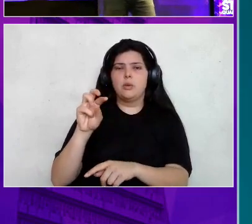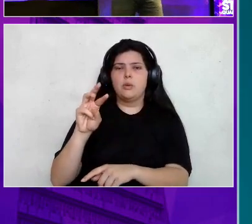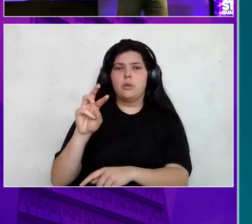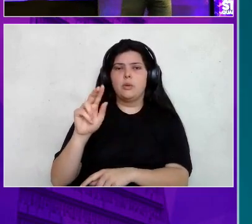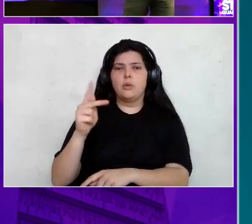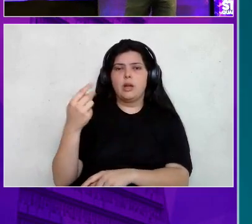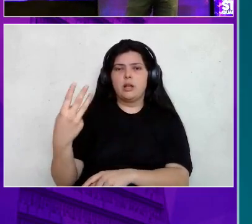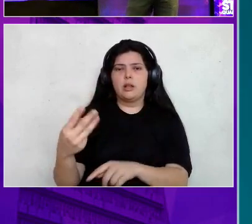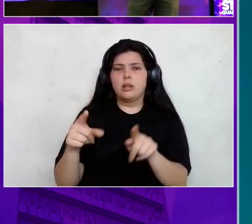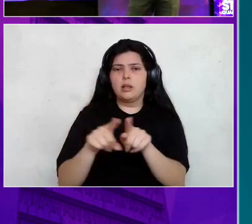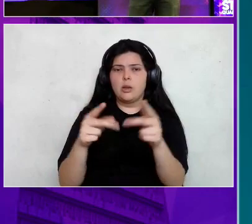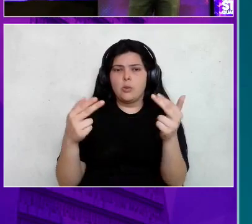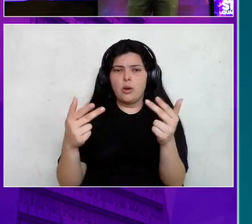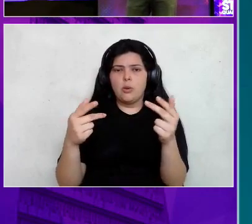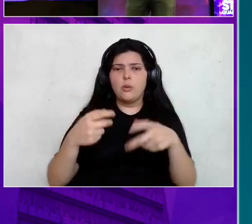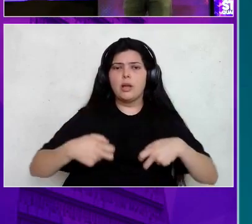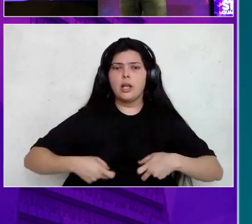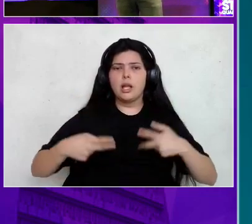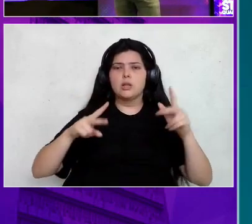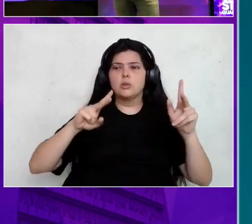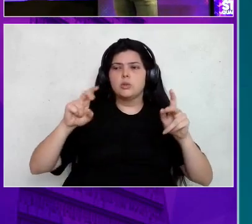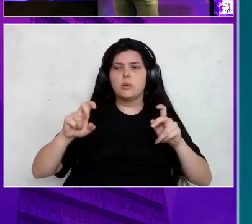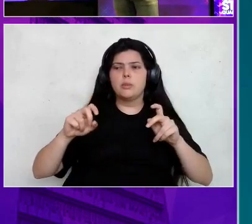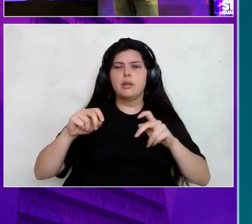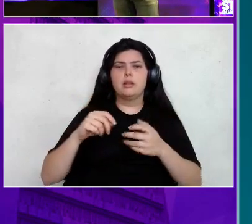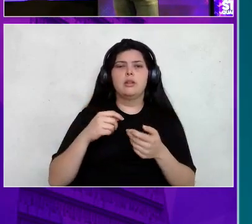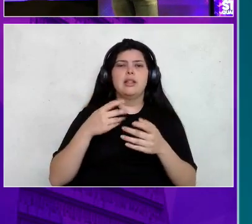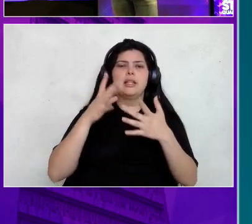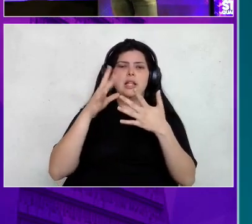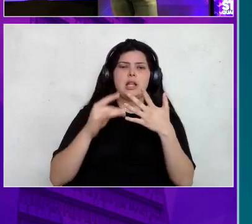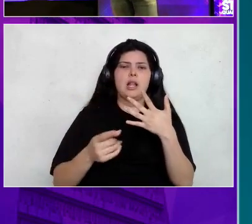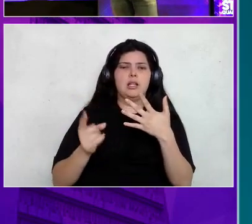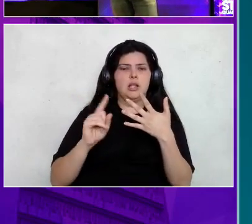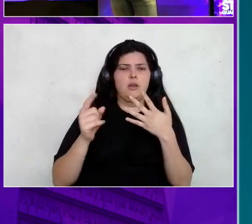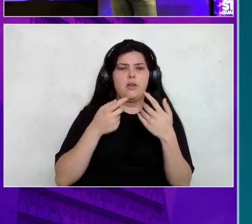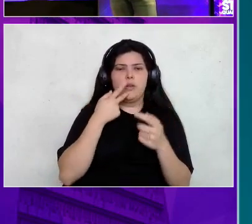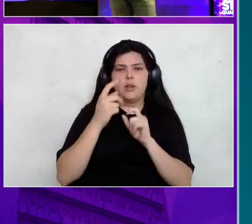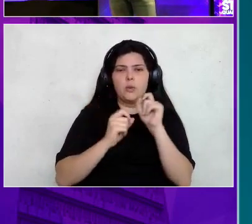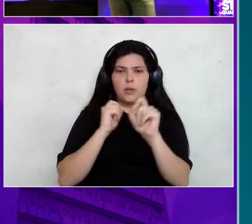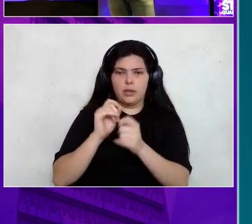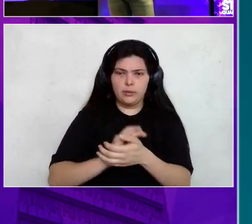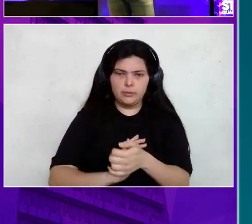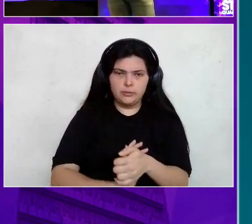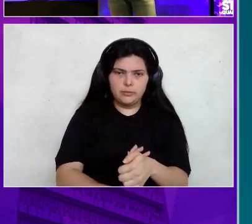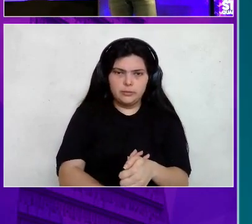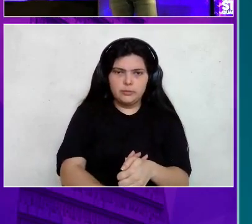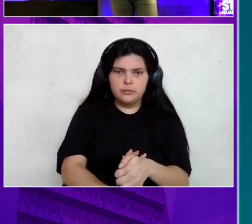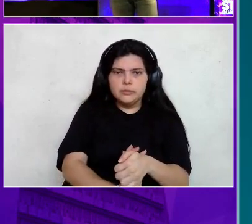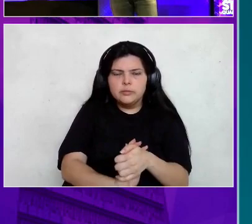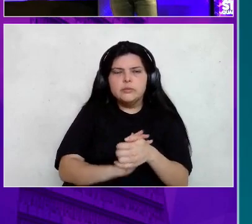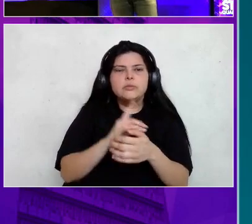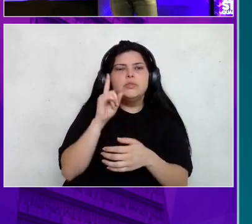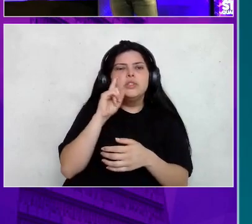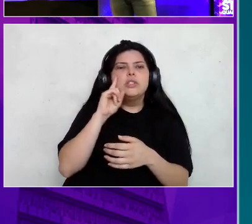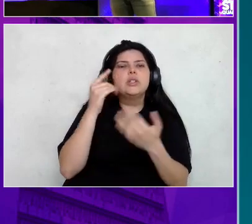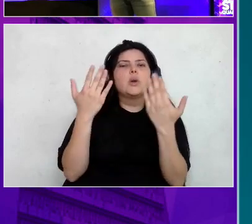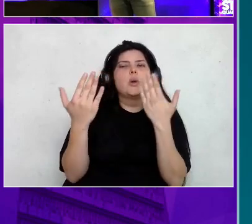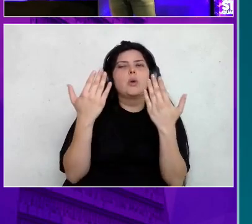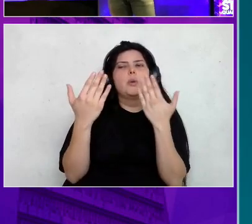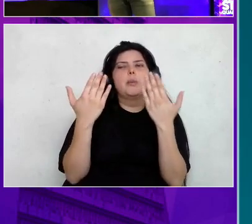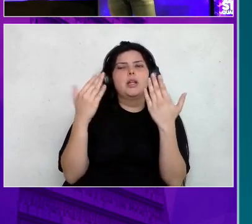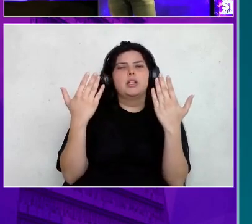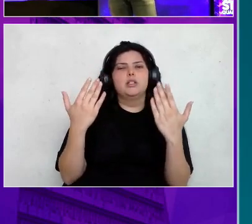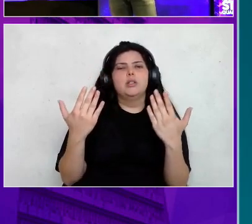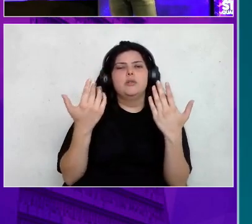Questão de custo. Não vou entrar em grandes detalhes. Mas eu digo para vocês que a gente faz isso no nosso dia a dia. Que é o comparativo do nosso custo com outras nuvens.